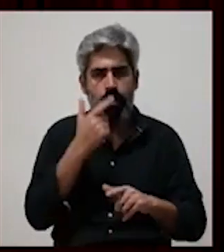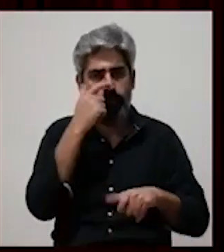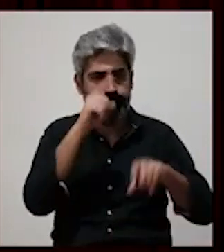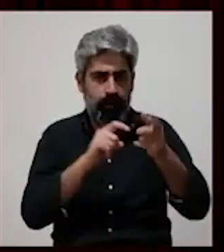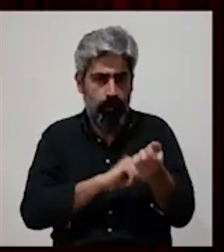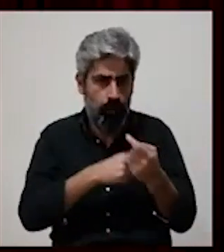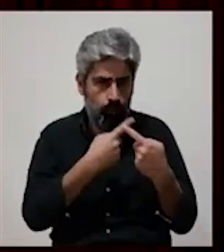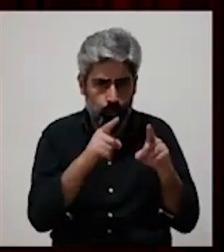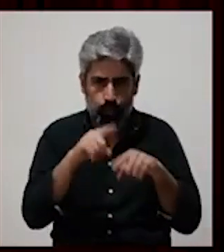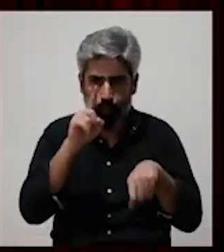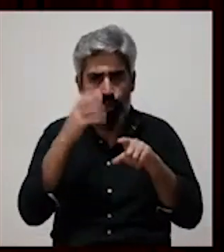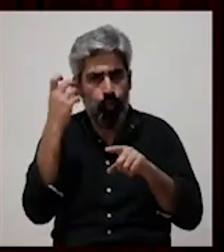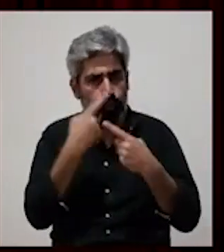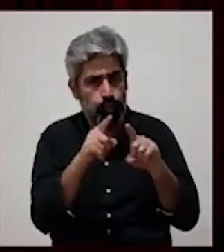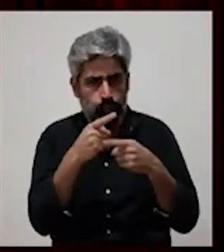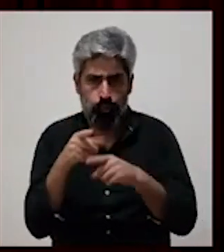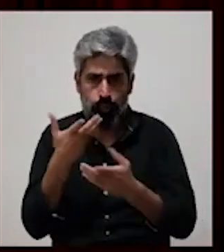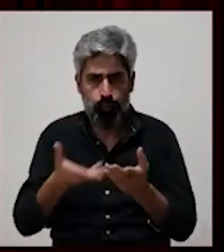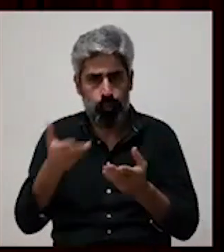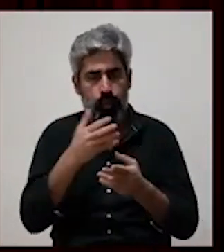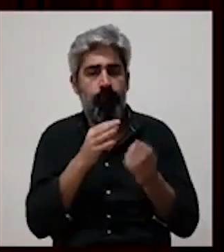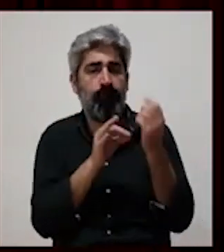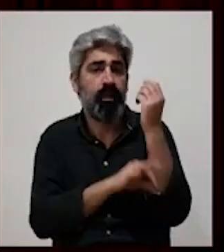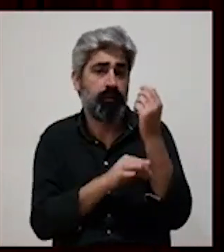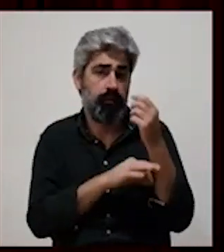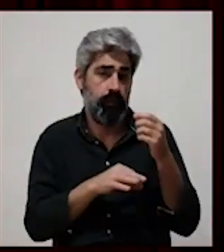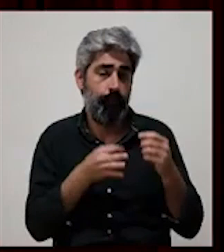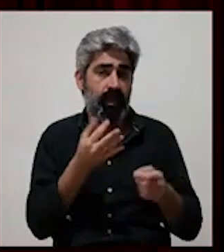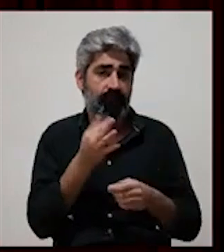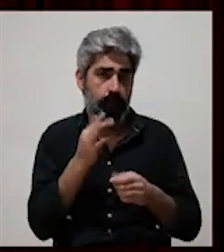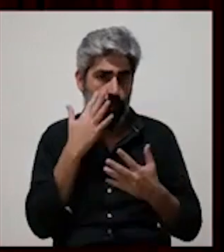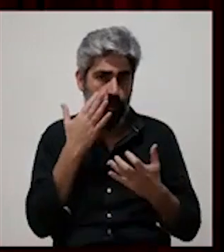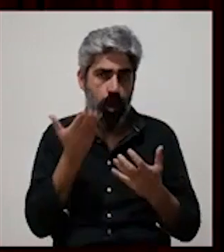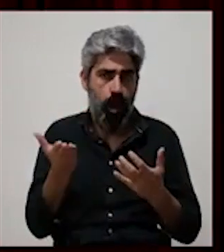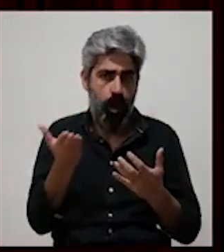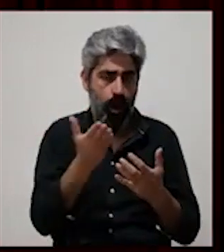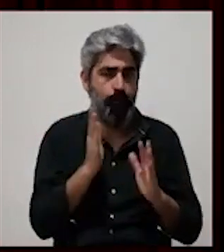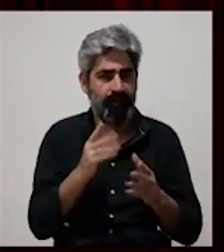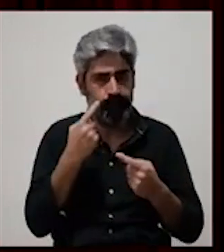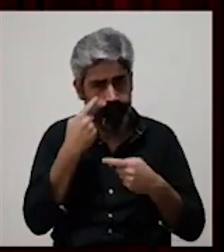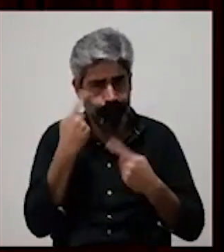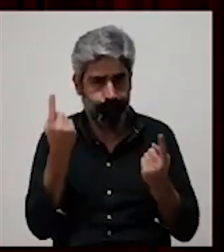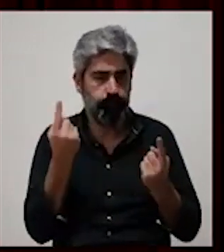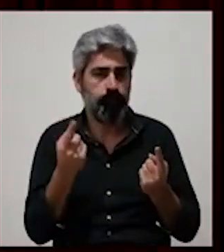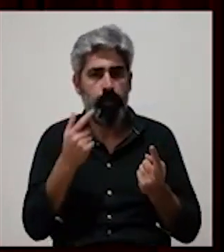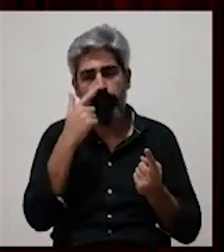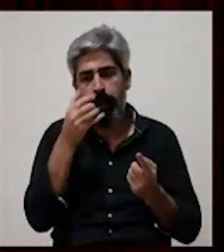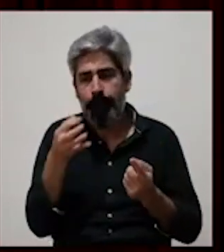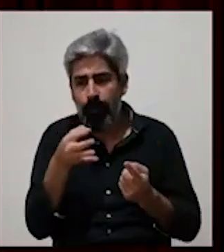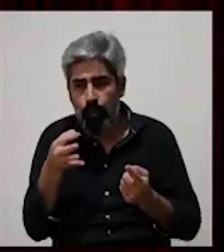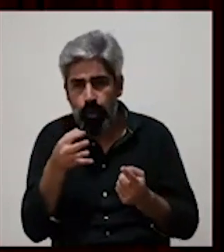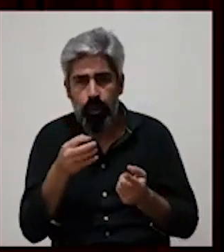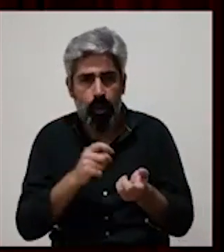culturalmente diversa como a nossa, em que a freguesia da Penha de França é desse reflexo, importa trazer para a rua as pessoas de minorias